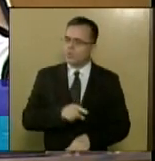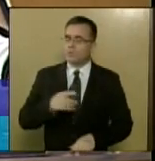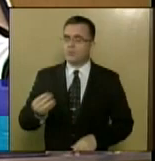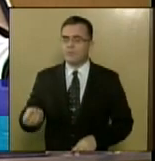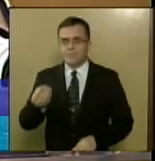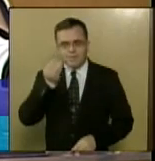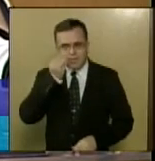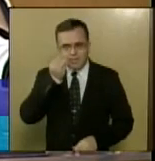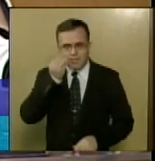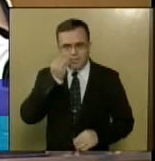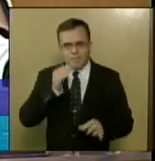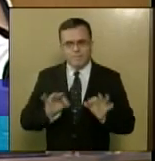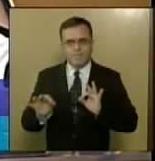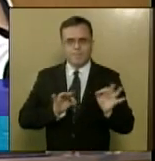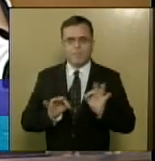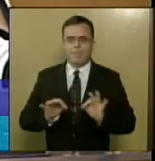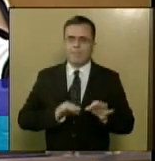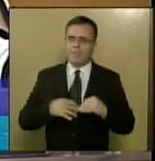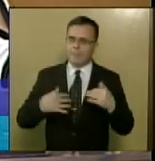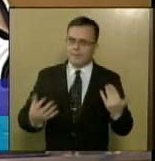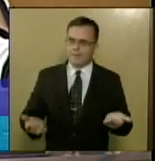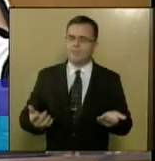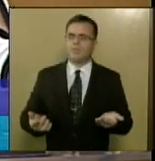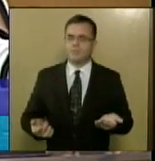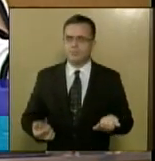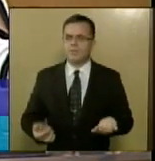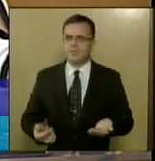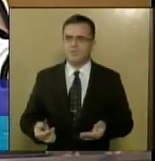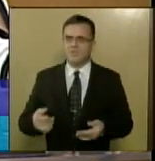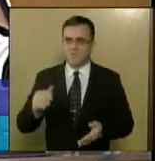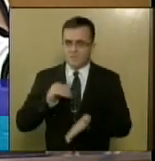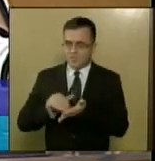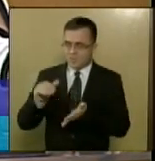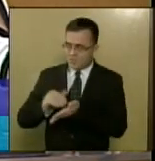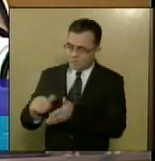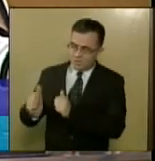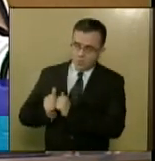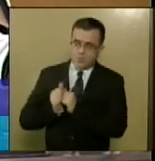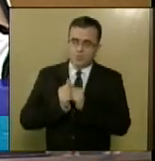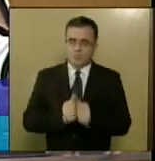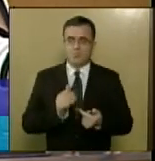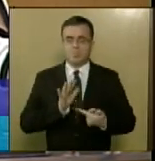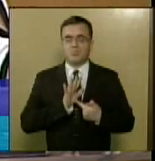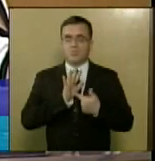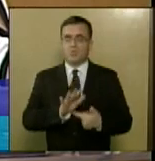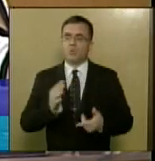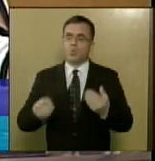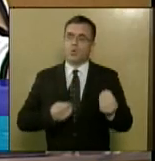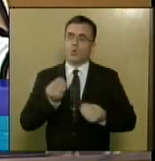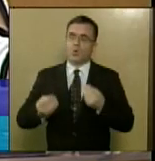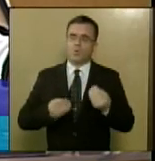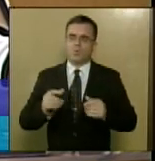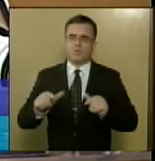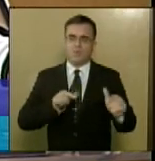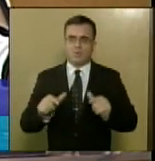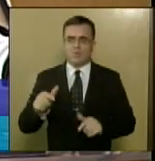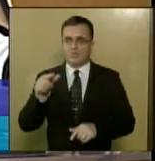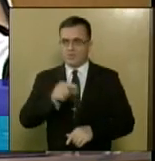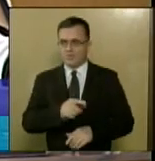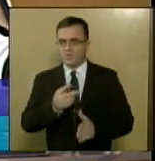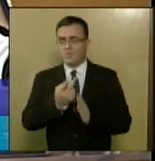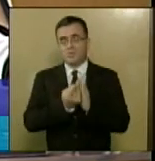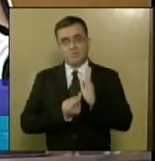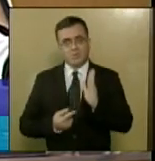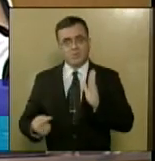inclusive, fiz o convite ao secretário para que ele também nos acompanhe, para que a gente possa mostrar também como funciona a viabilidade desse projeto